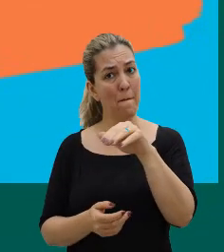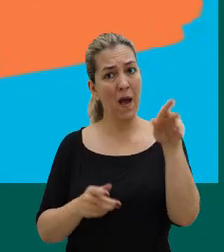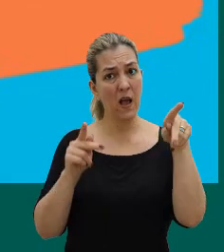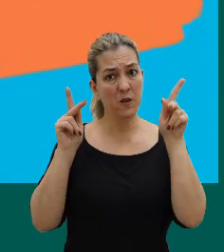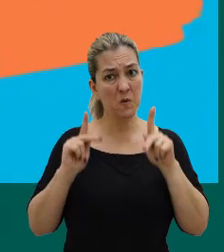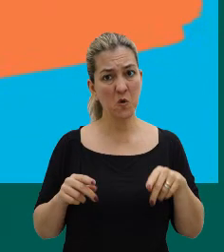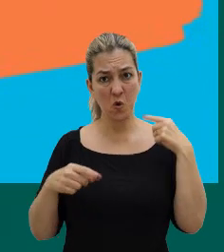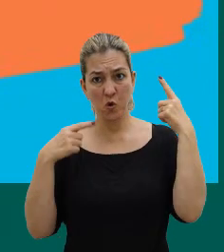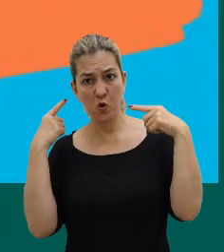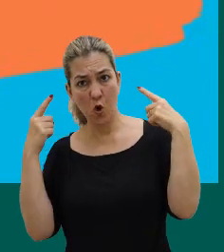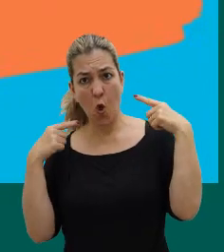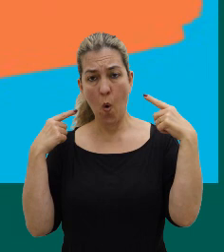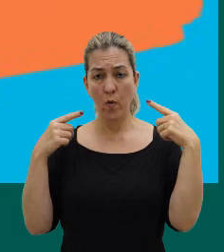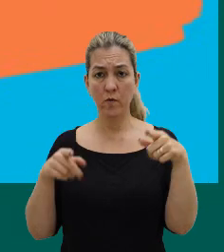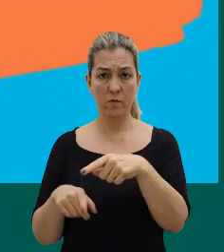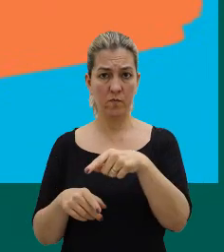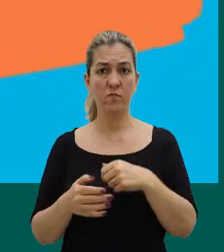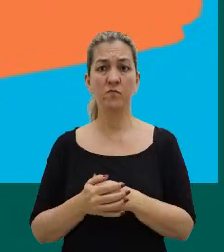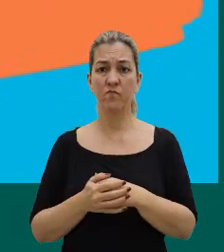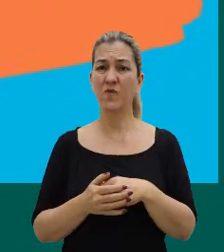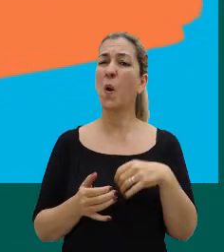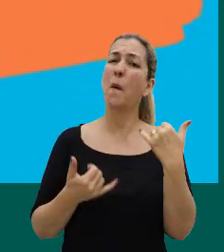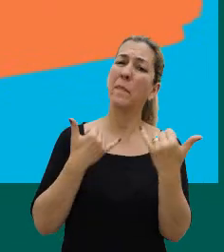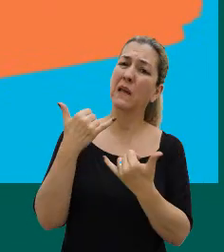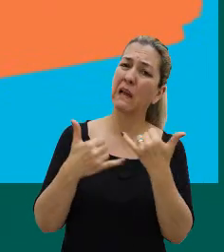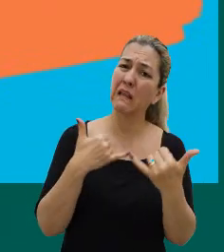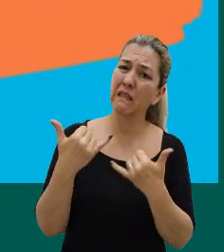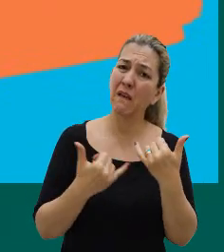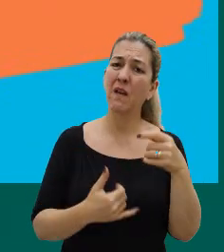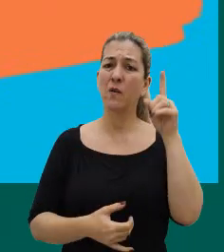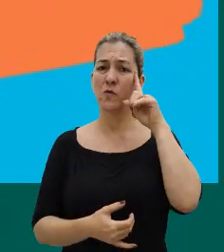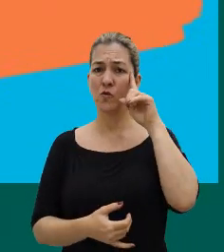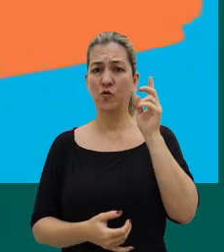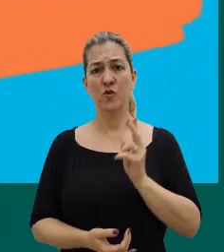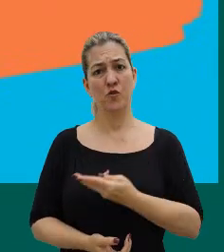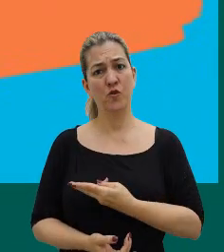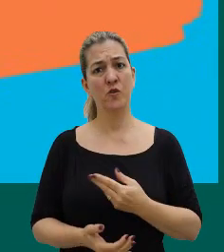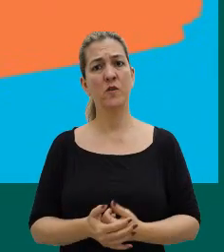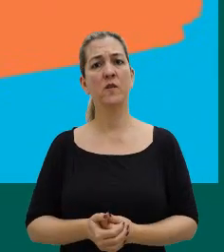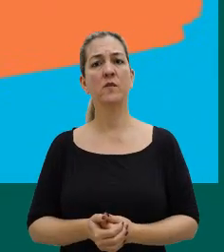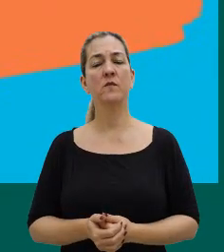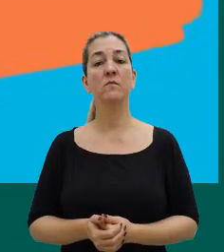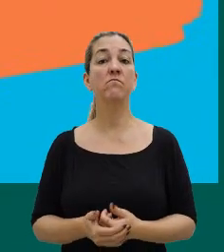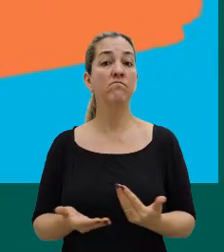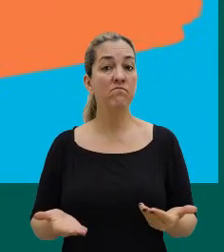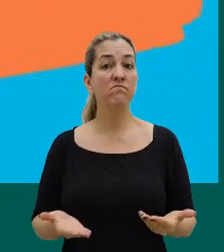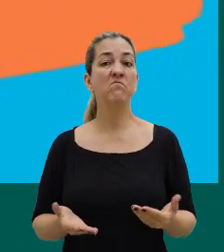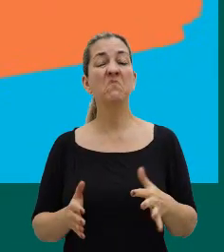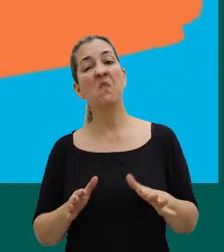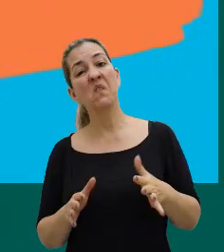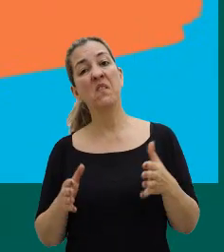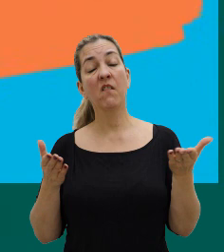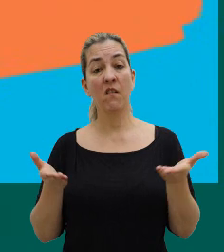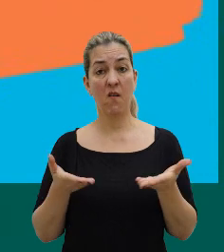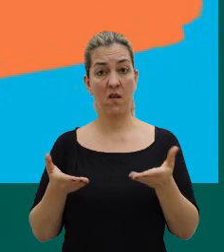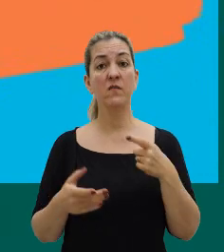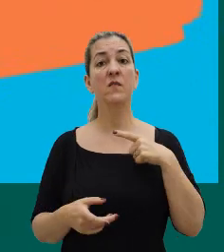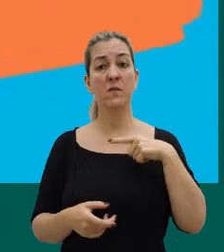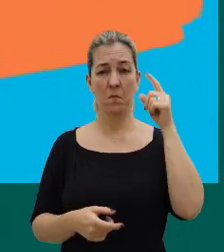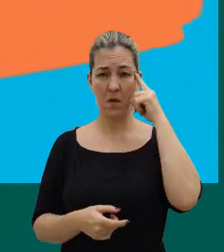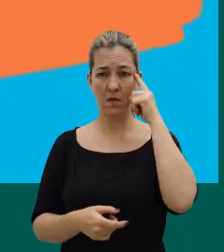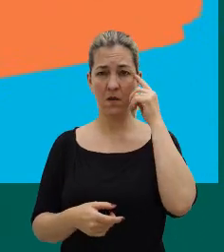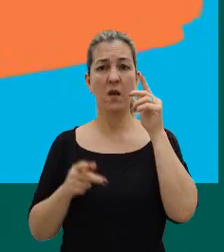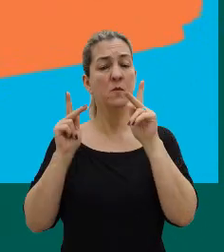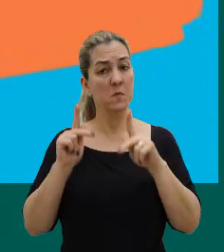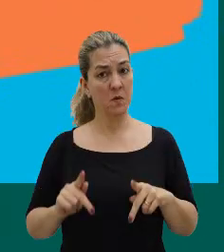louco, vale ali para uma brincadeira do nosso dia a dia, né, talvez agora nós temos que pensar